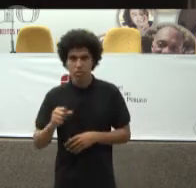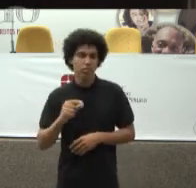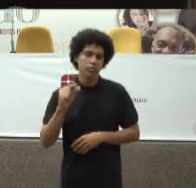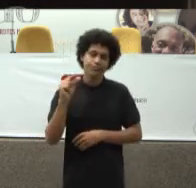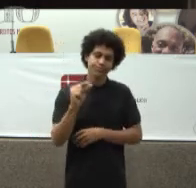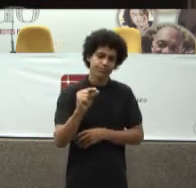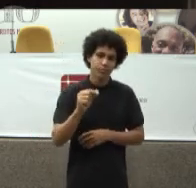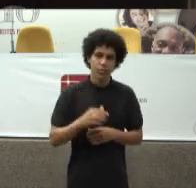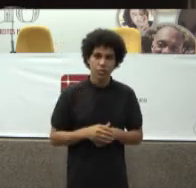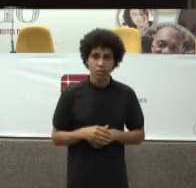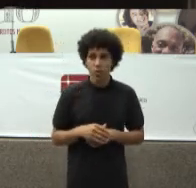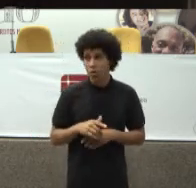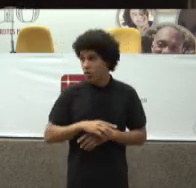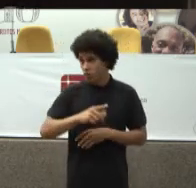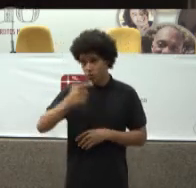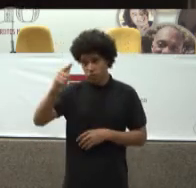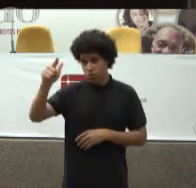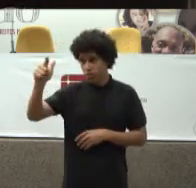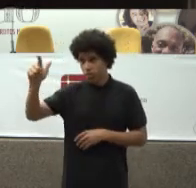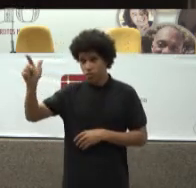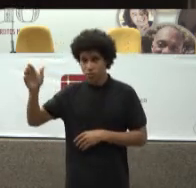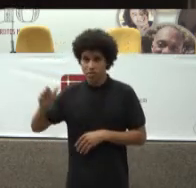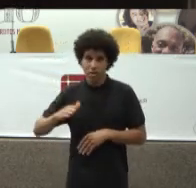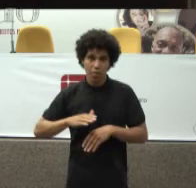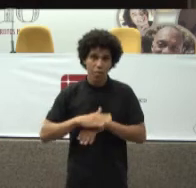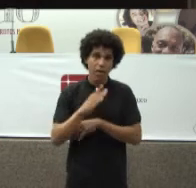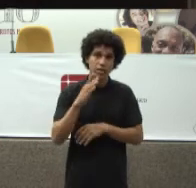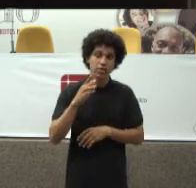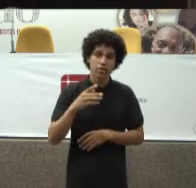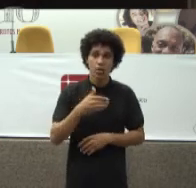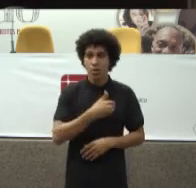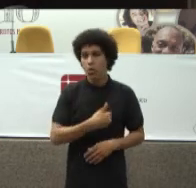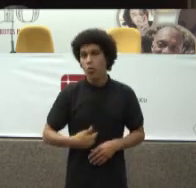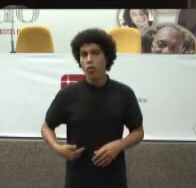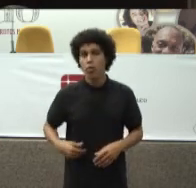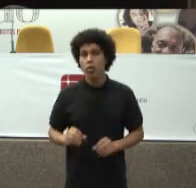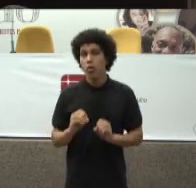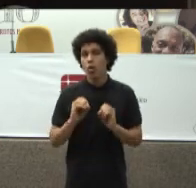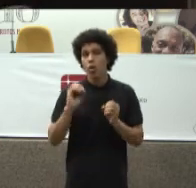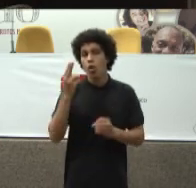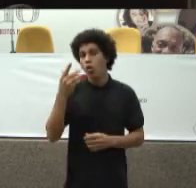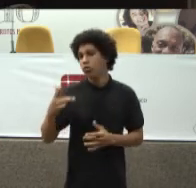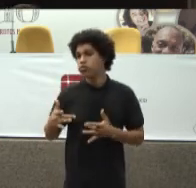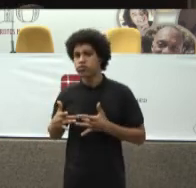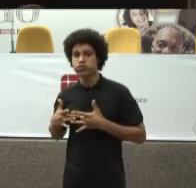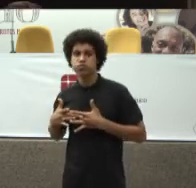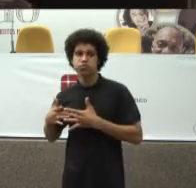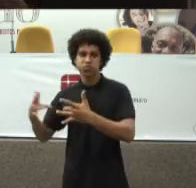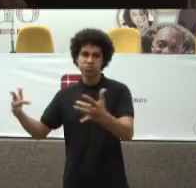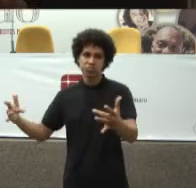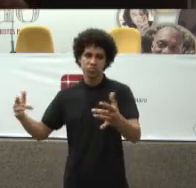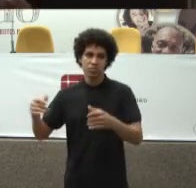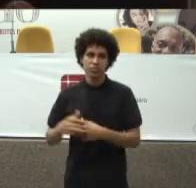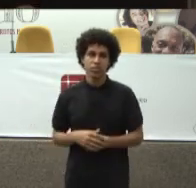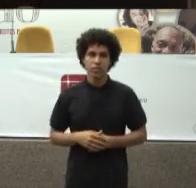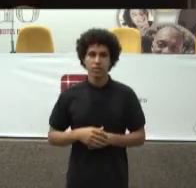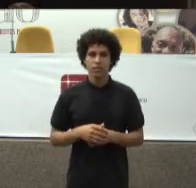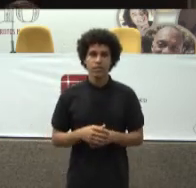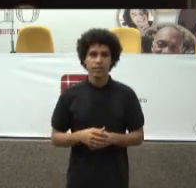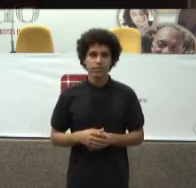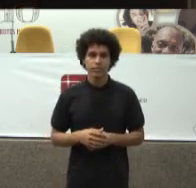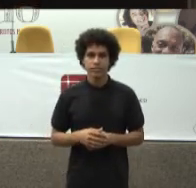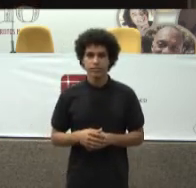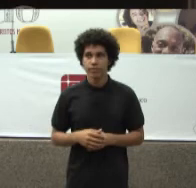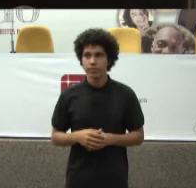Sejam públicos Ou Ditos filantrópicos Não é Recebem Financiamento Eu estou falando Do